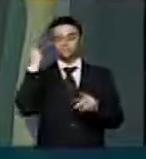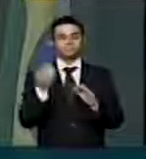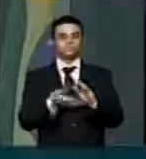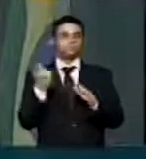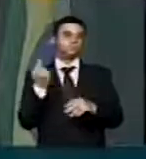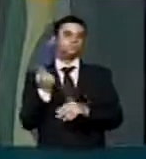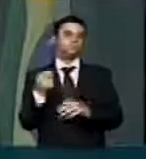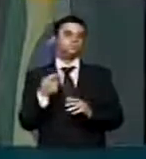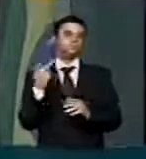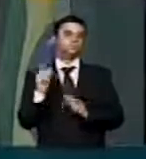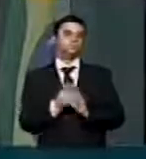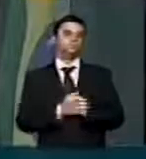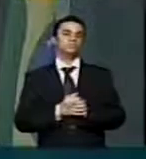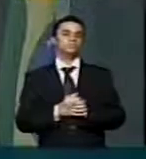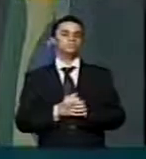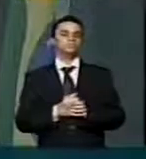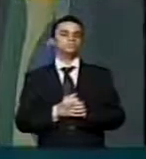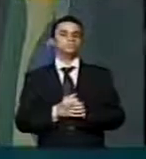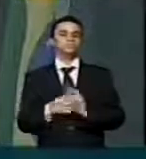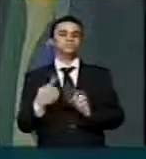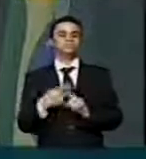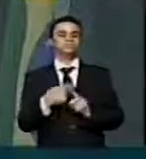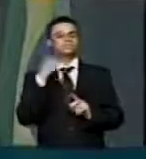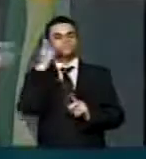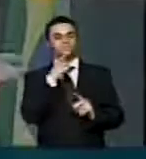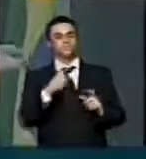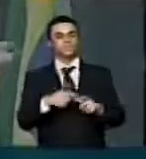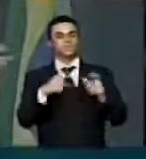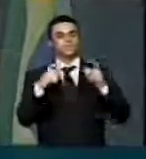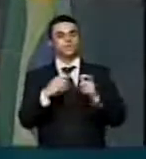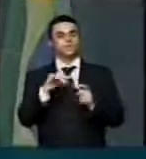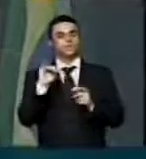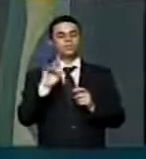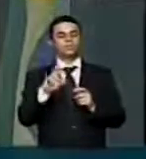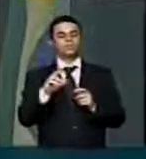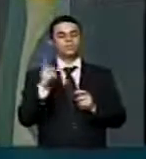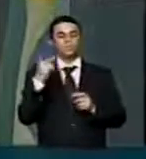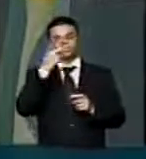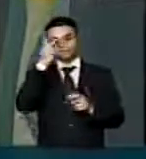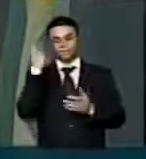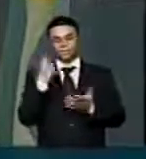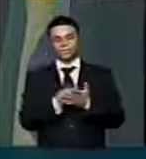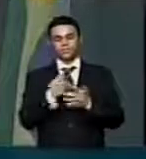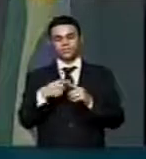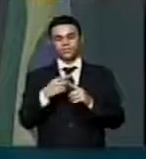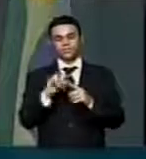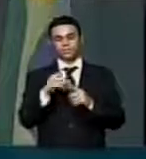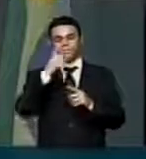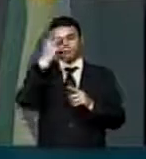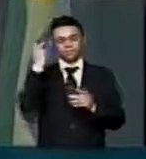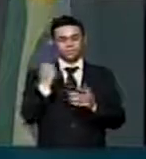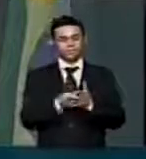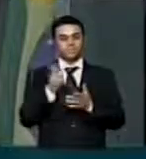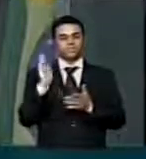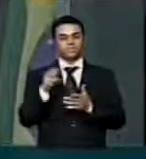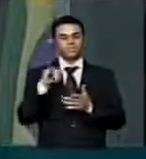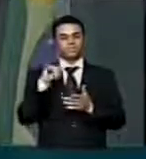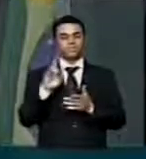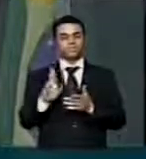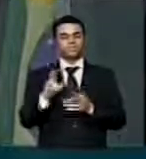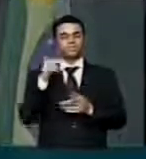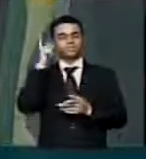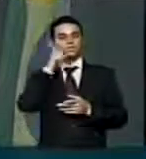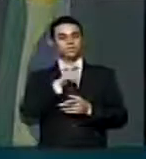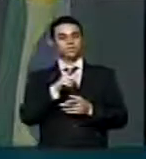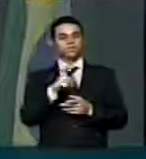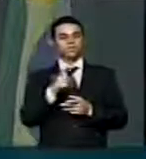tirar o direito dele, de pelo menos não ir aumentando o imposto de renda que ele paga. Pelo menos, se ele já paga o imposto de renda, ano a ano,